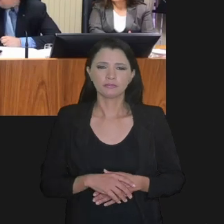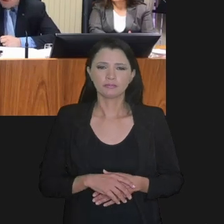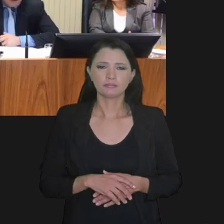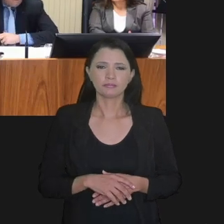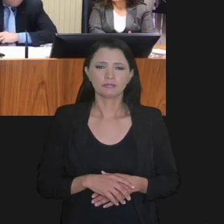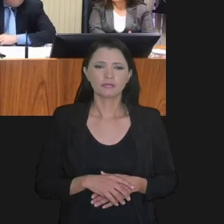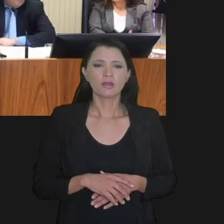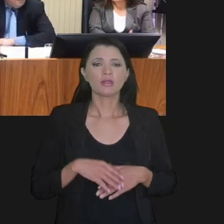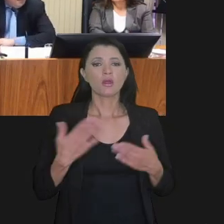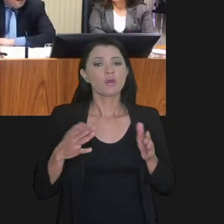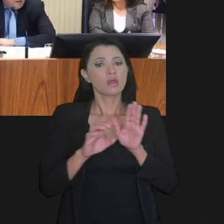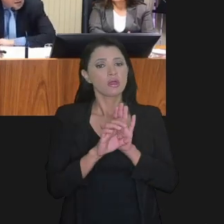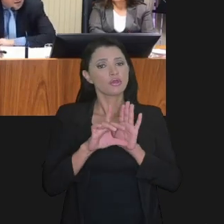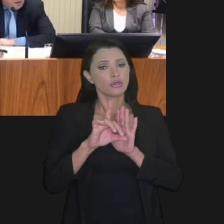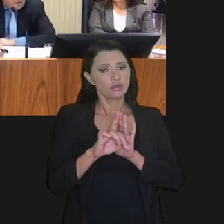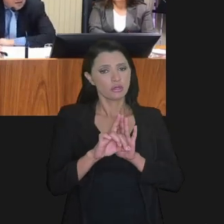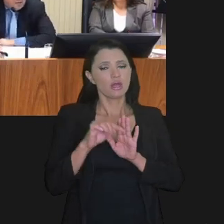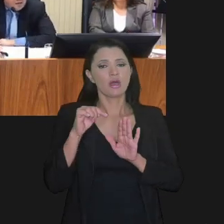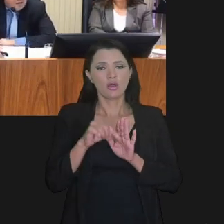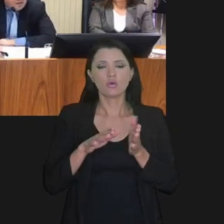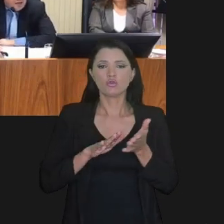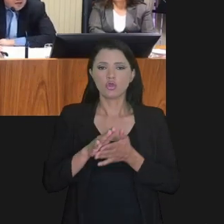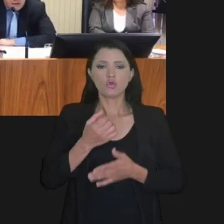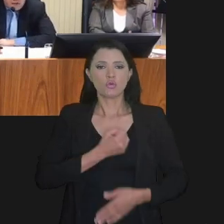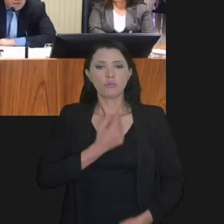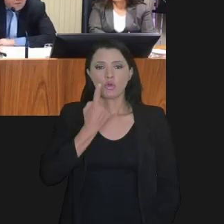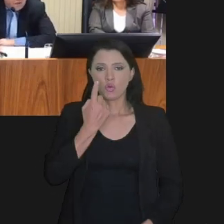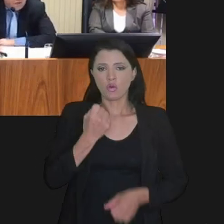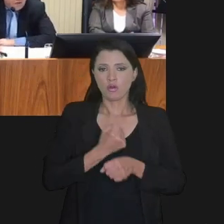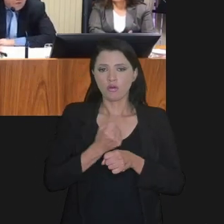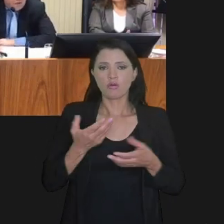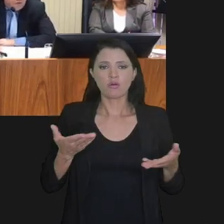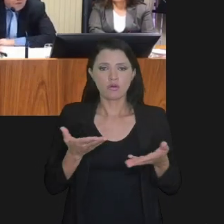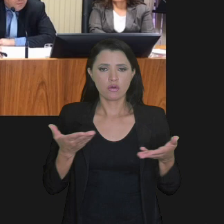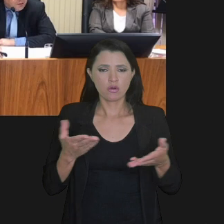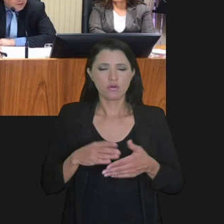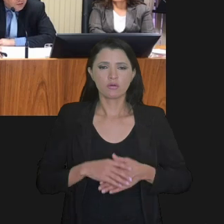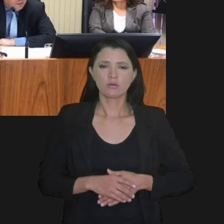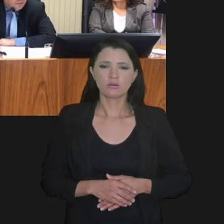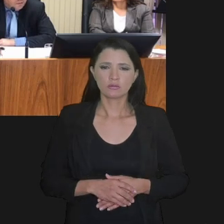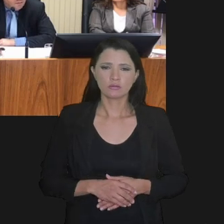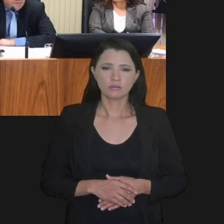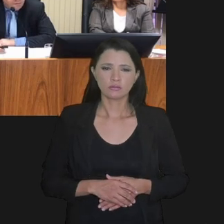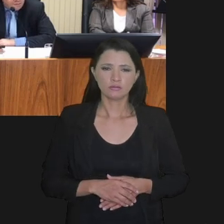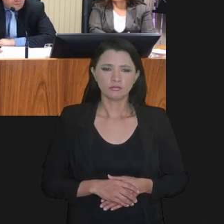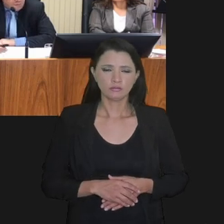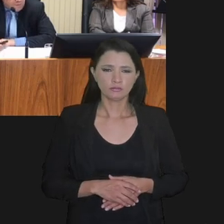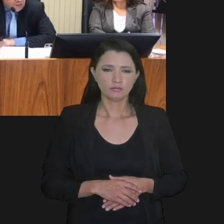minutinhos. Ok. Então, na questão dos editais, esse é o edital número um desse ano,